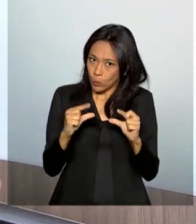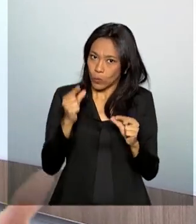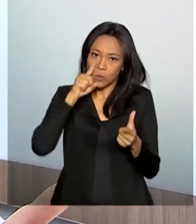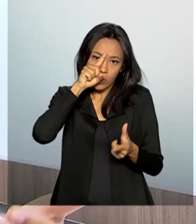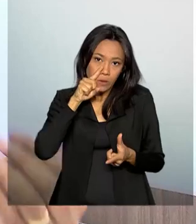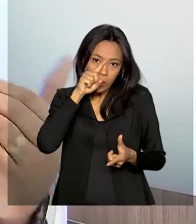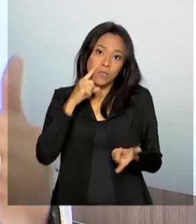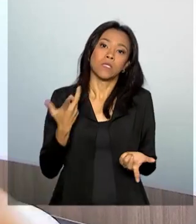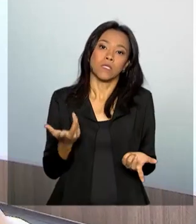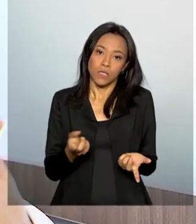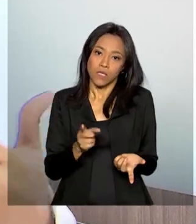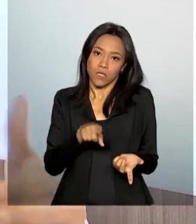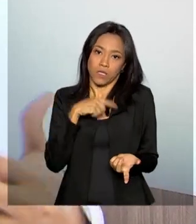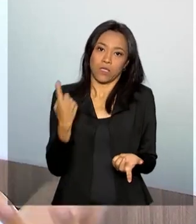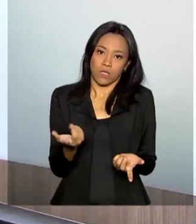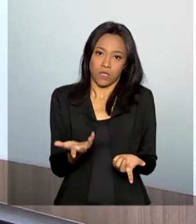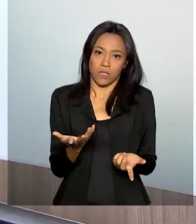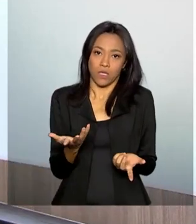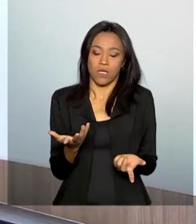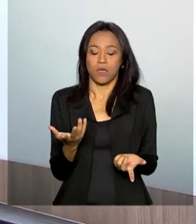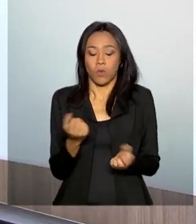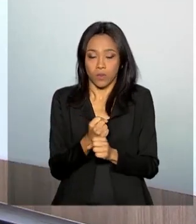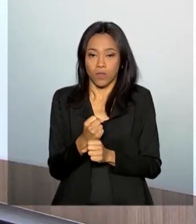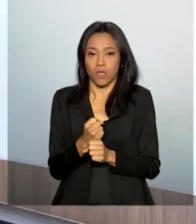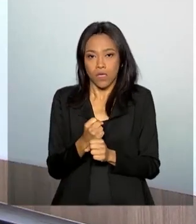ter efeitos adversos dessa doença.